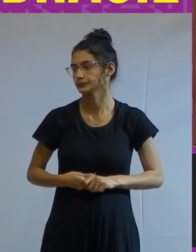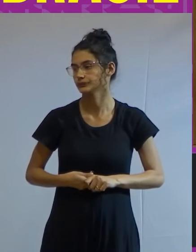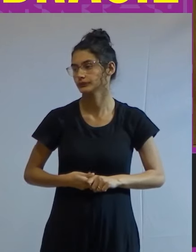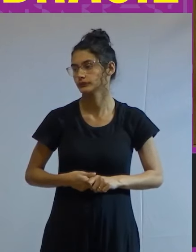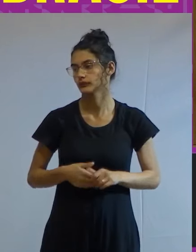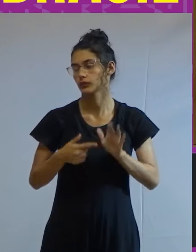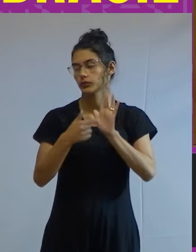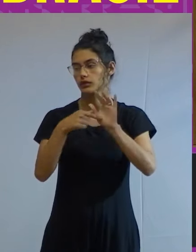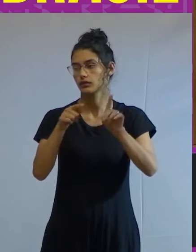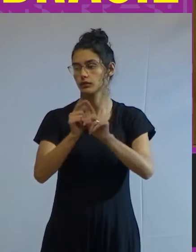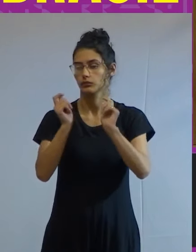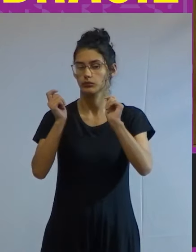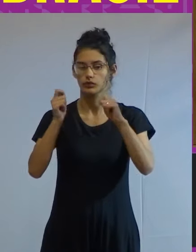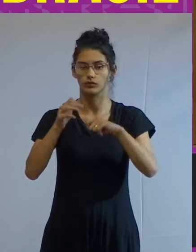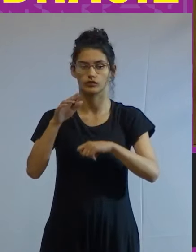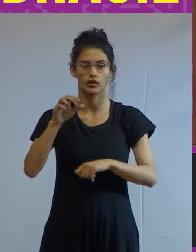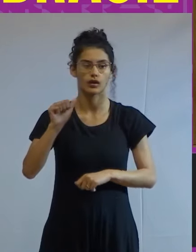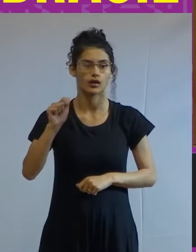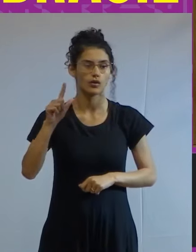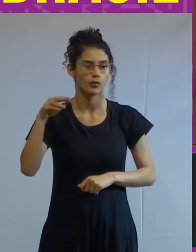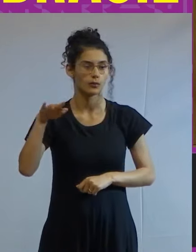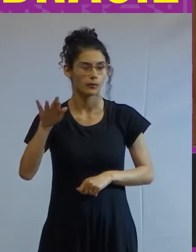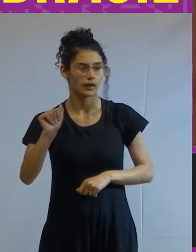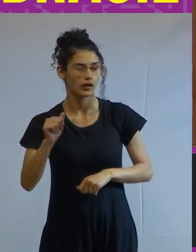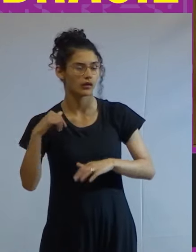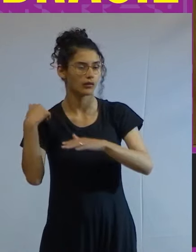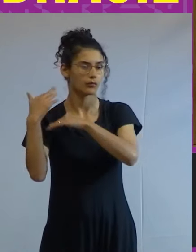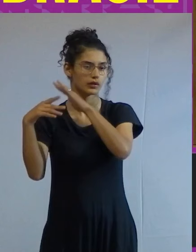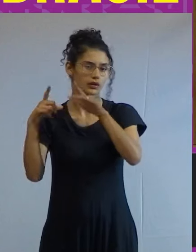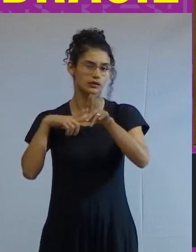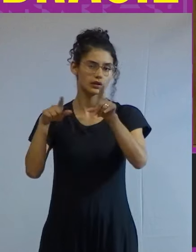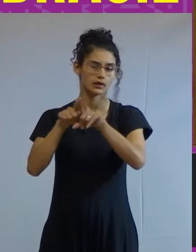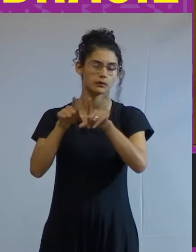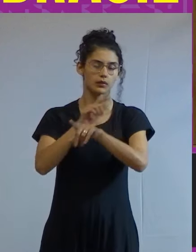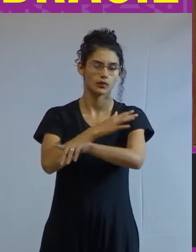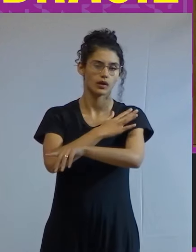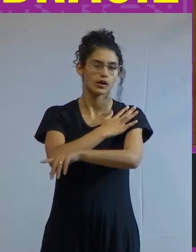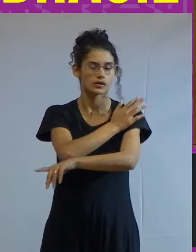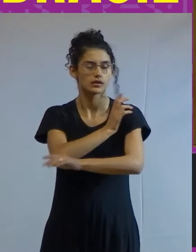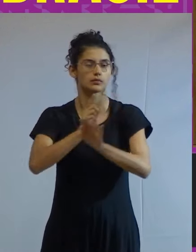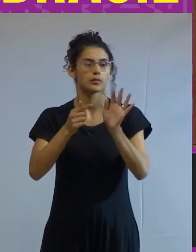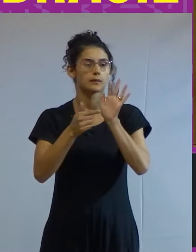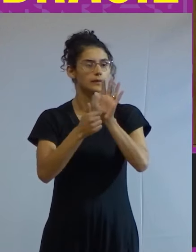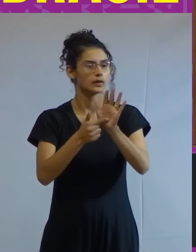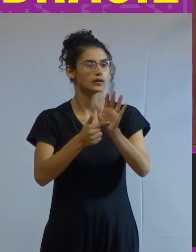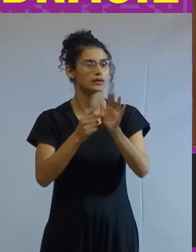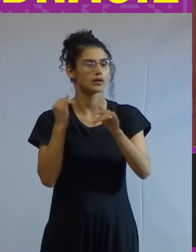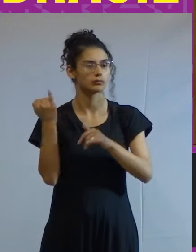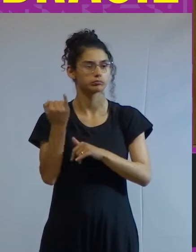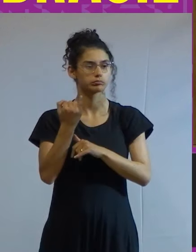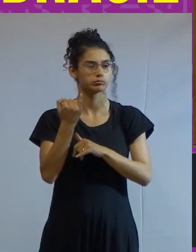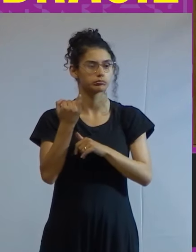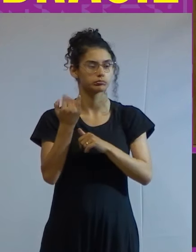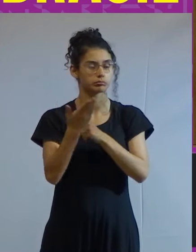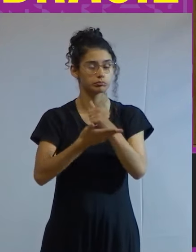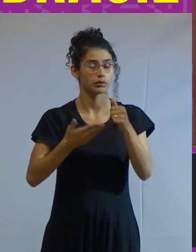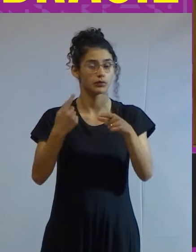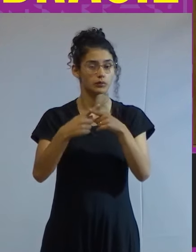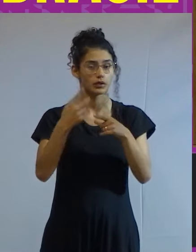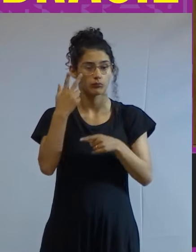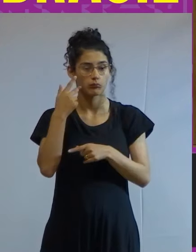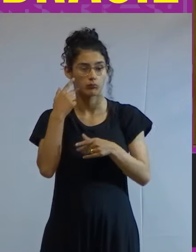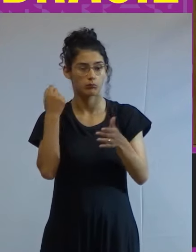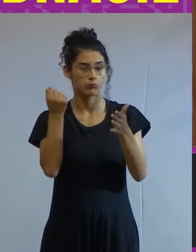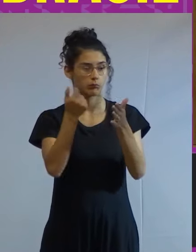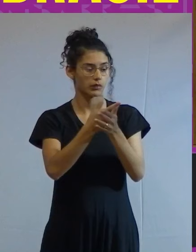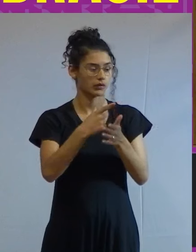indicado por Silvio Almeida considerado esse processo o racismo mostra-se fundamental pois naturaliza o